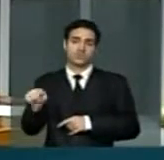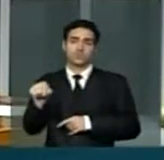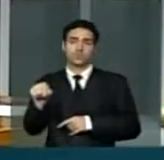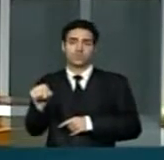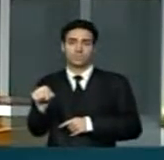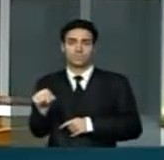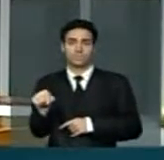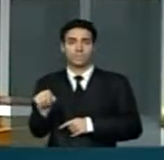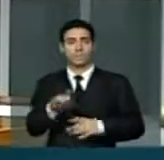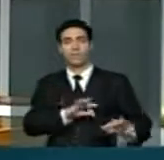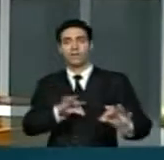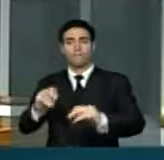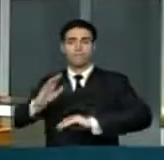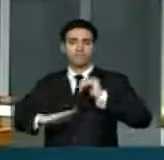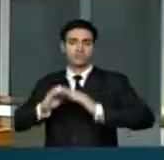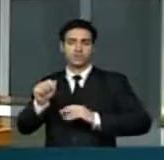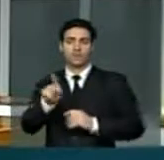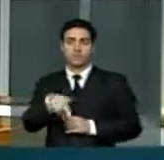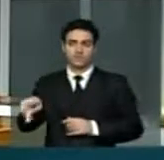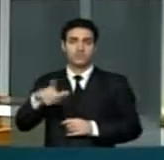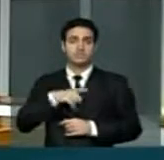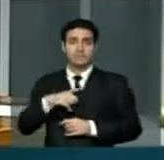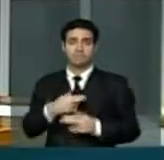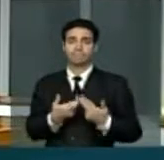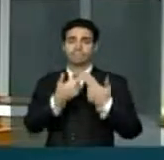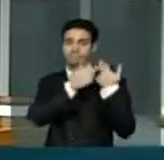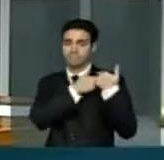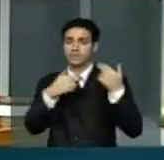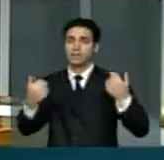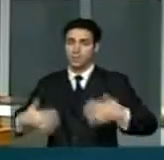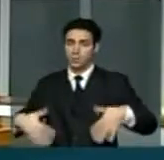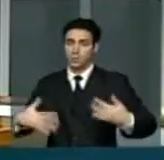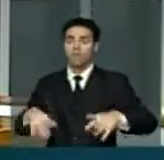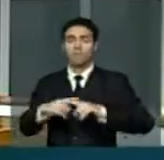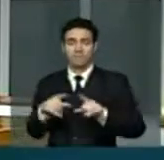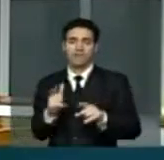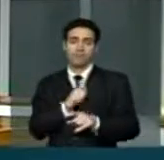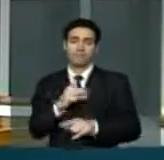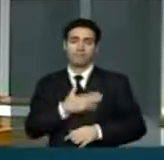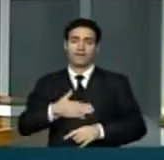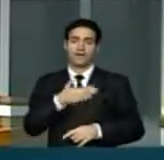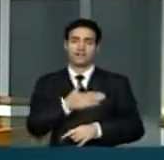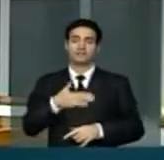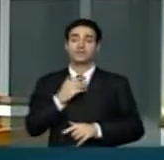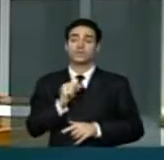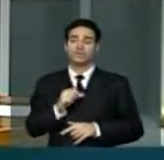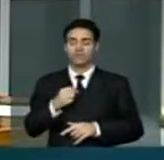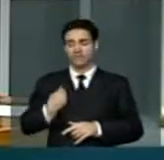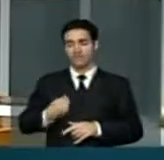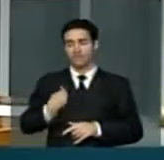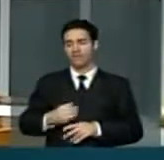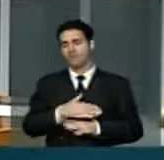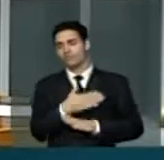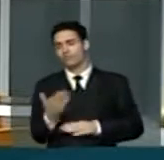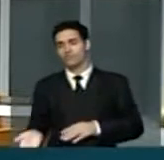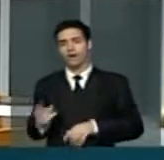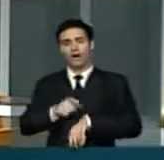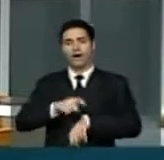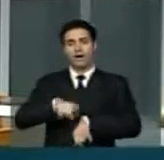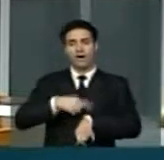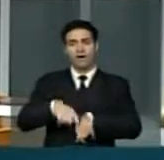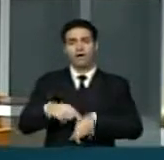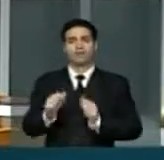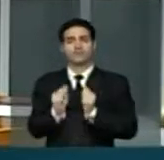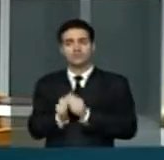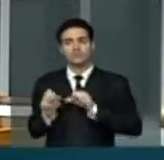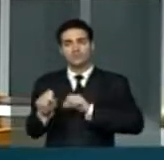pares, que têm o imenso desafio e o gratificante prazer de passar grande parte dos seus dias com